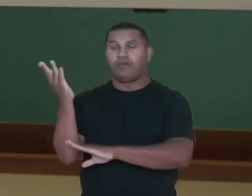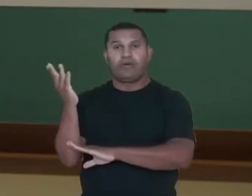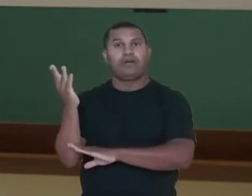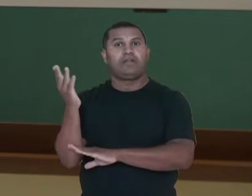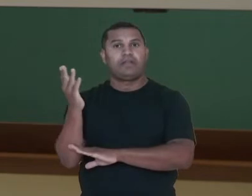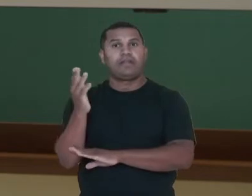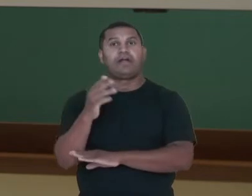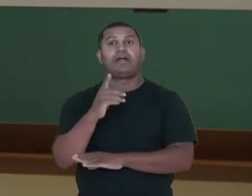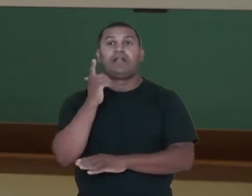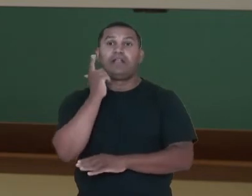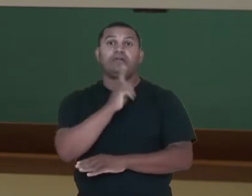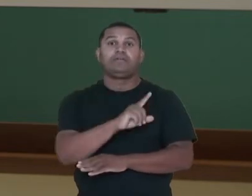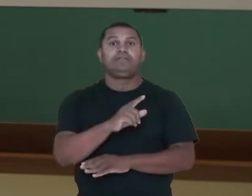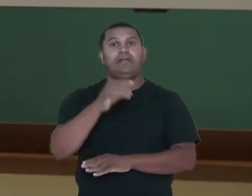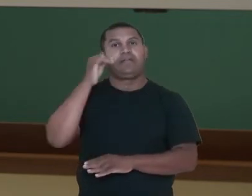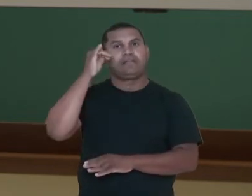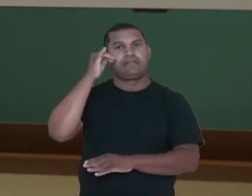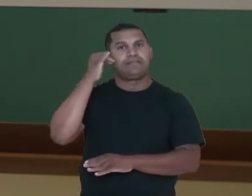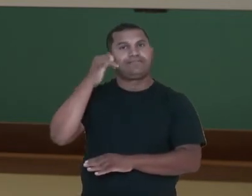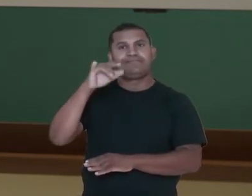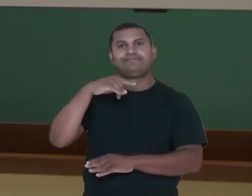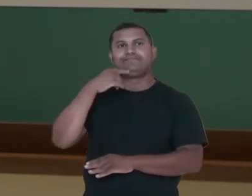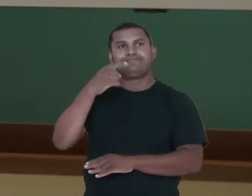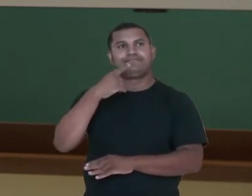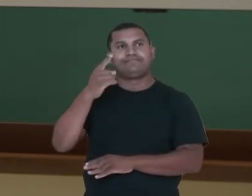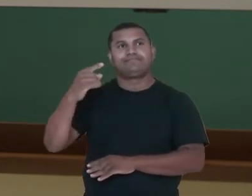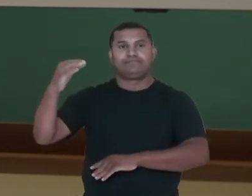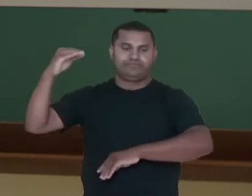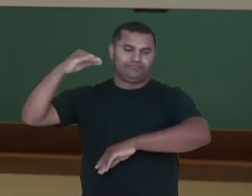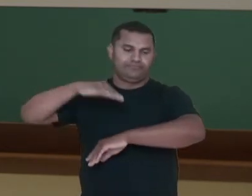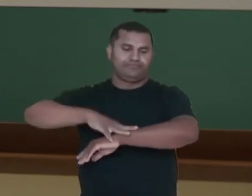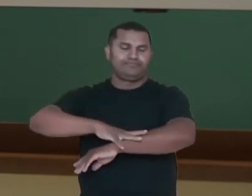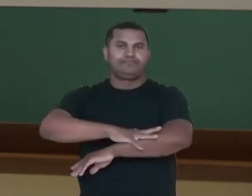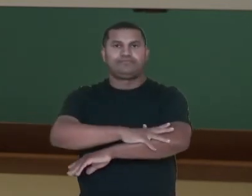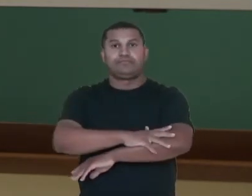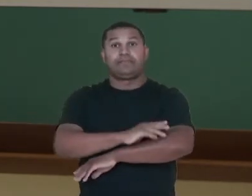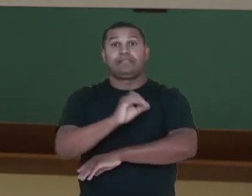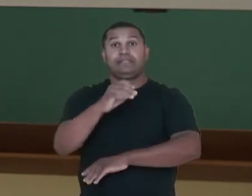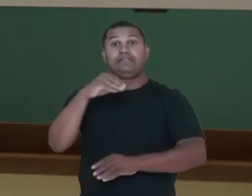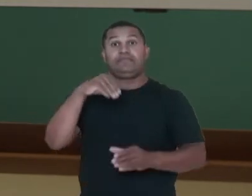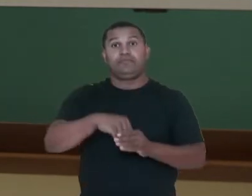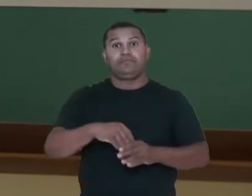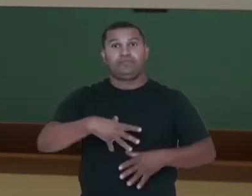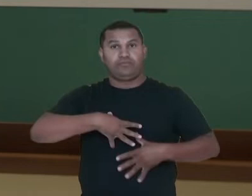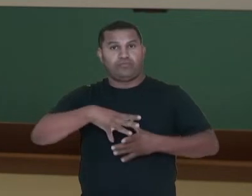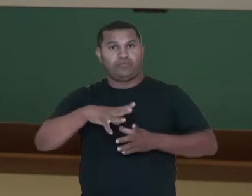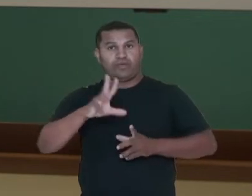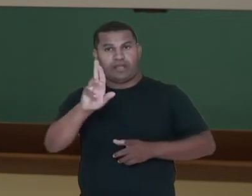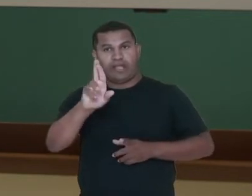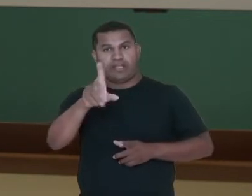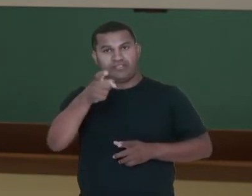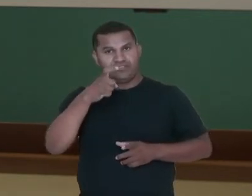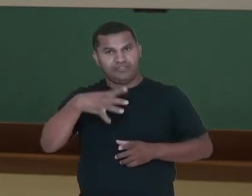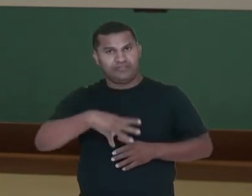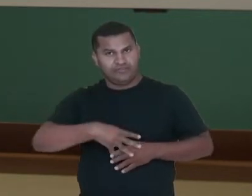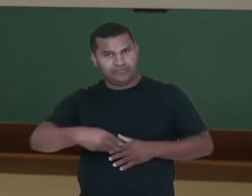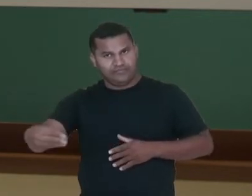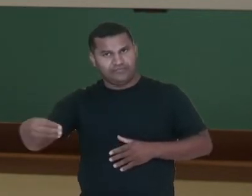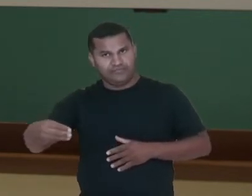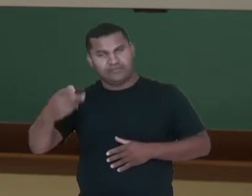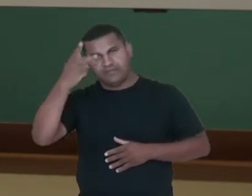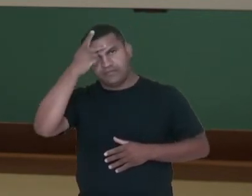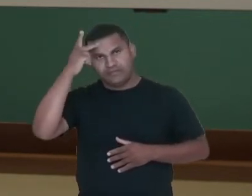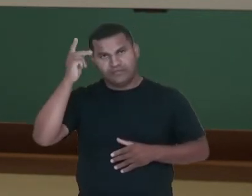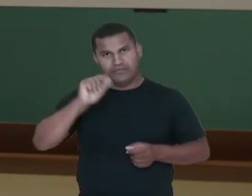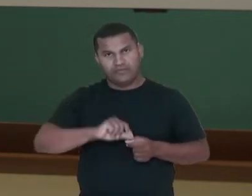através de um aparelho, ou alguma coisa que é radioativa. O que é o câncer? Quando o DNA, quando essa radiação